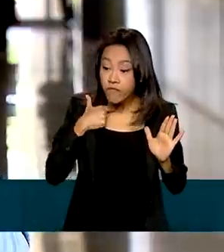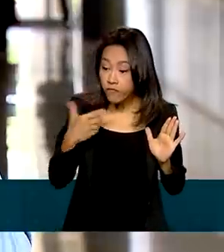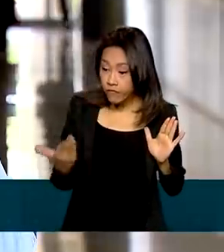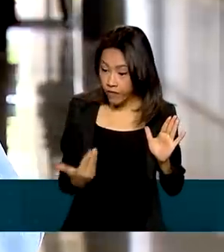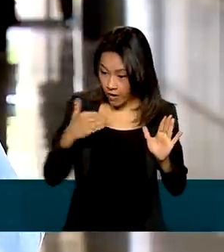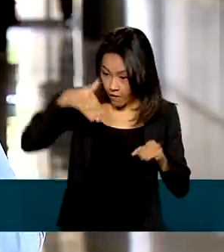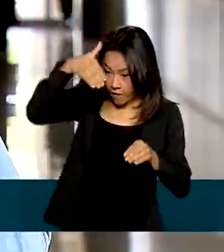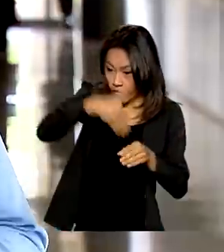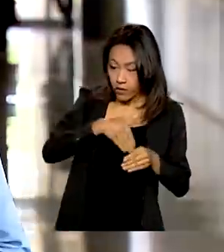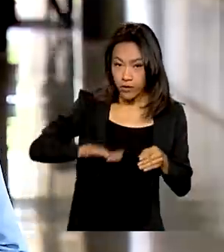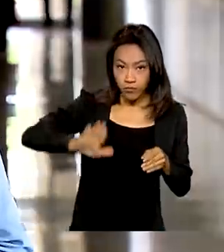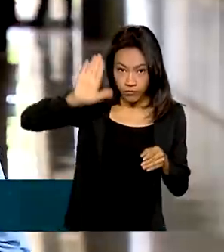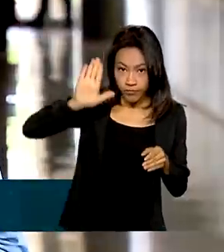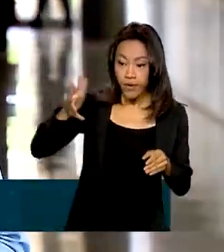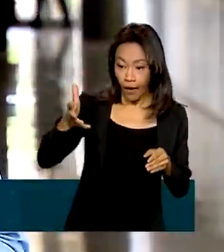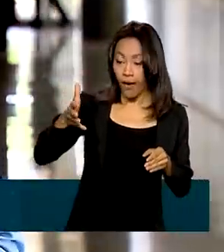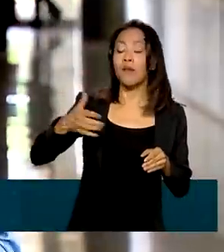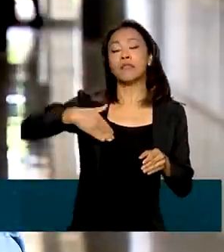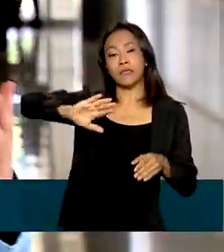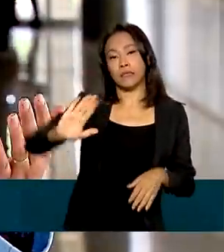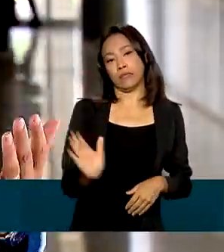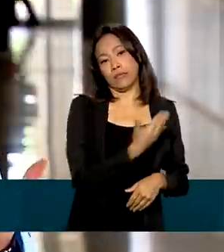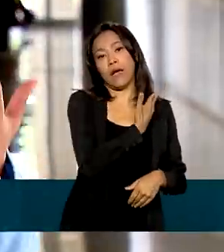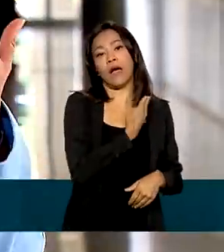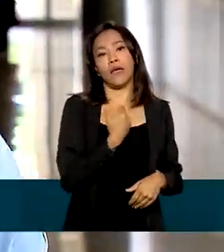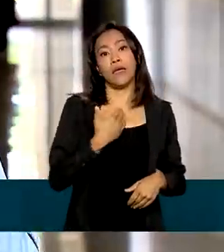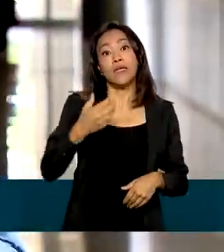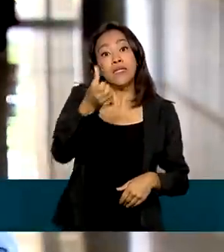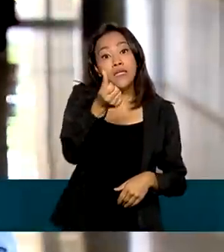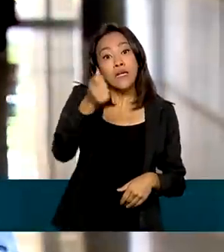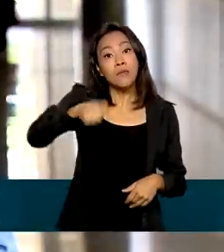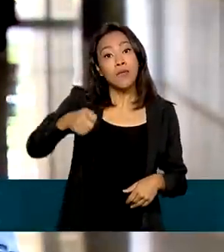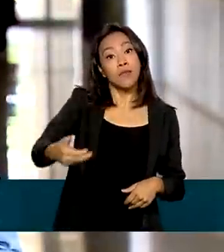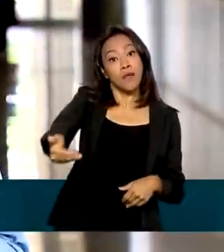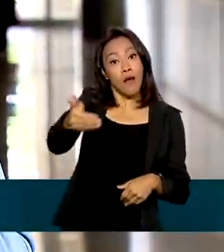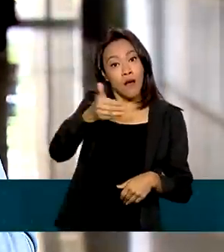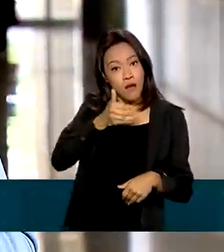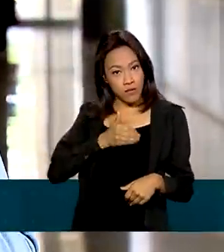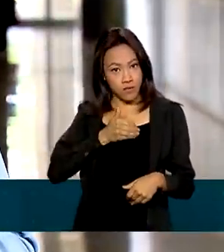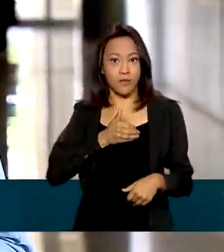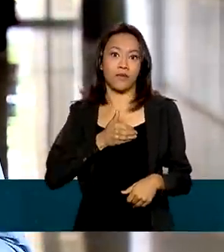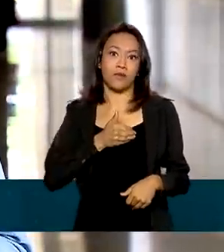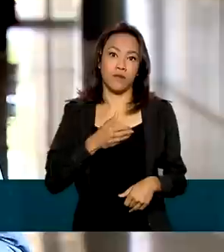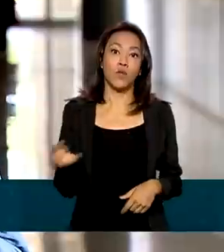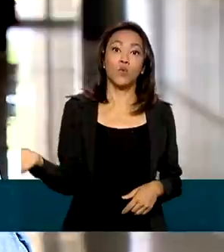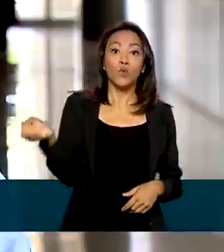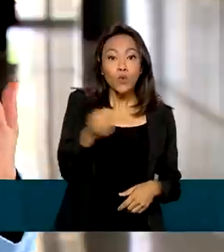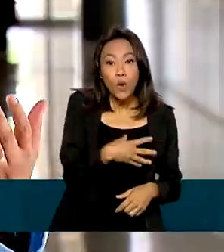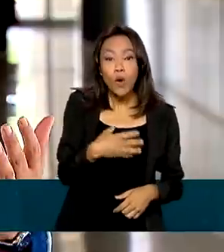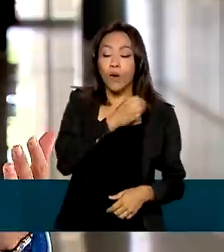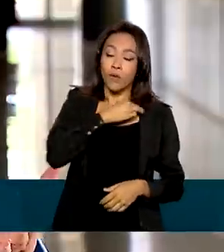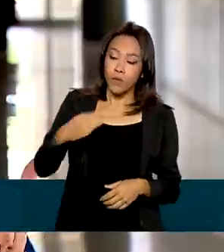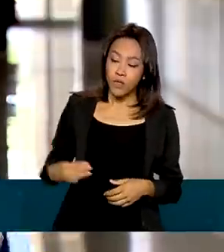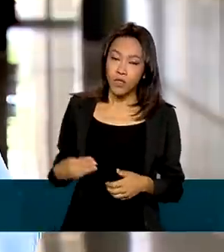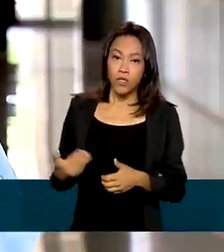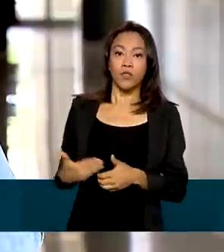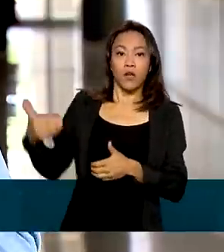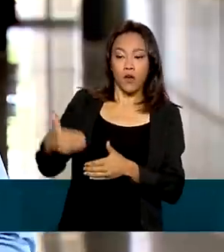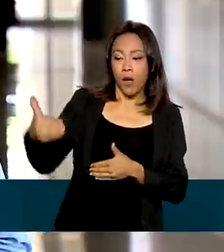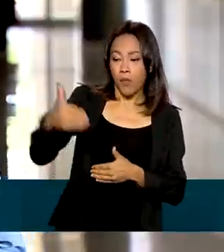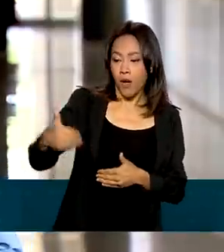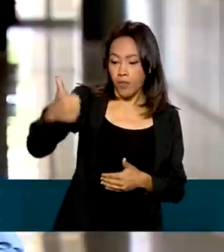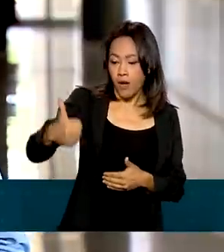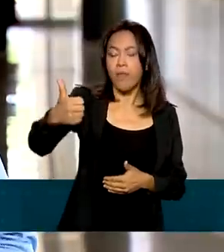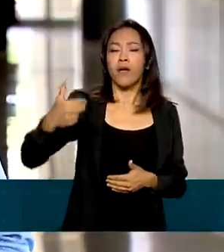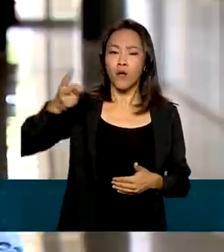candidatar deixem os cargos em até seis meses antes do primeiro turno. Os novos ministros que entram a partir de agora vão